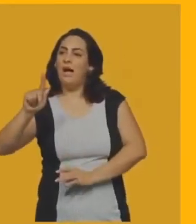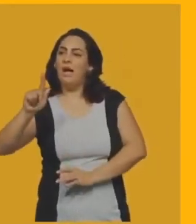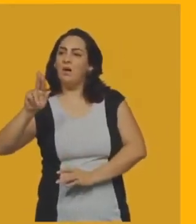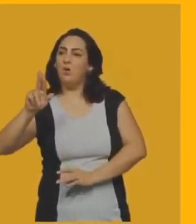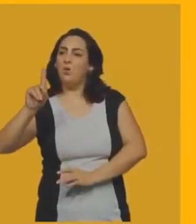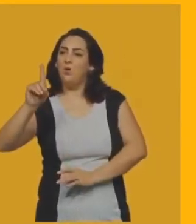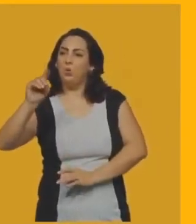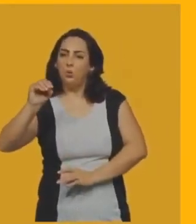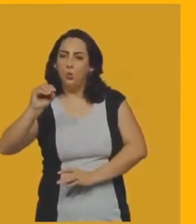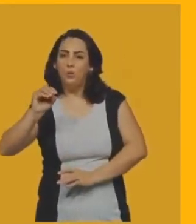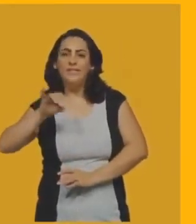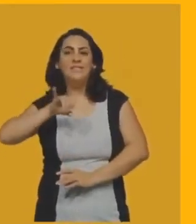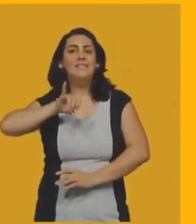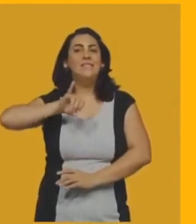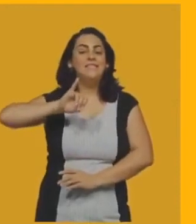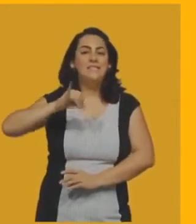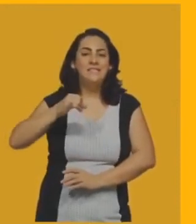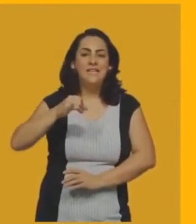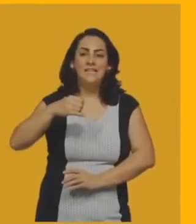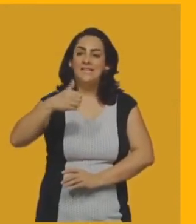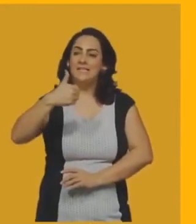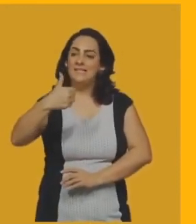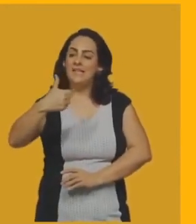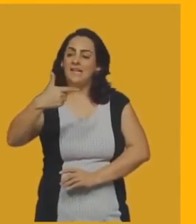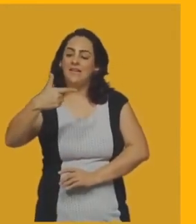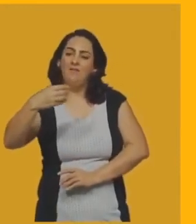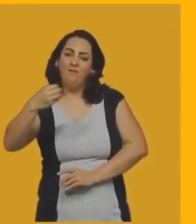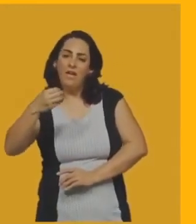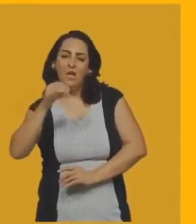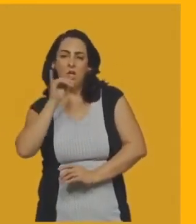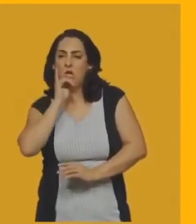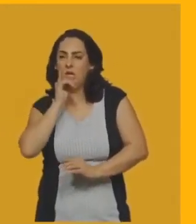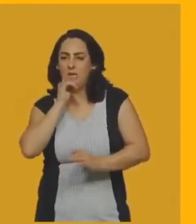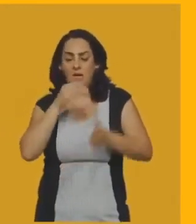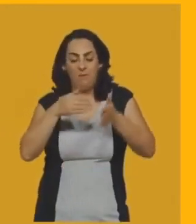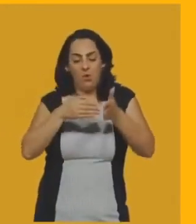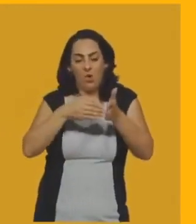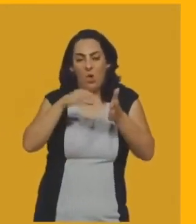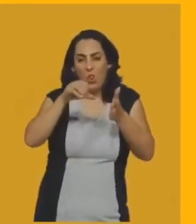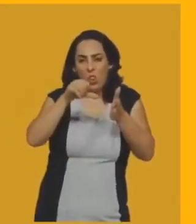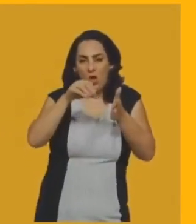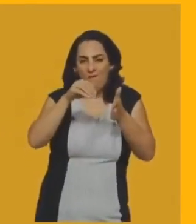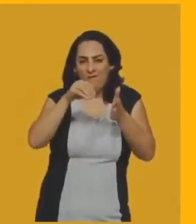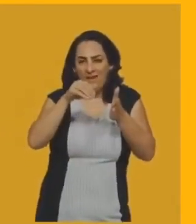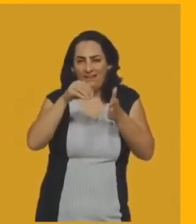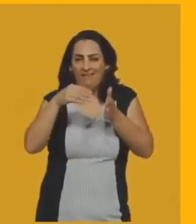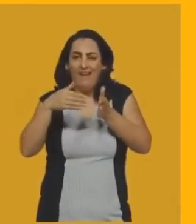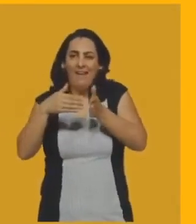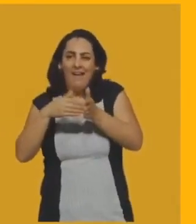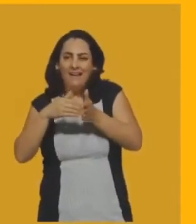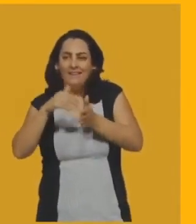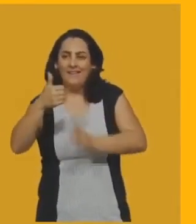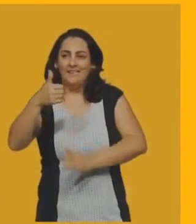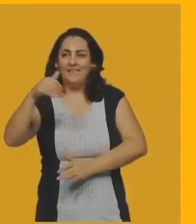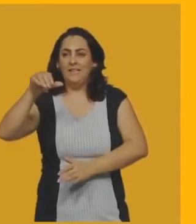obtuso mede entre 90 e 180 graus. Por exemplo, 120 graus,